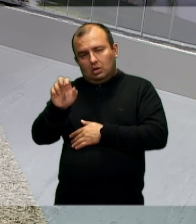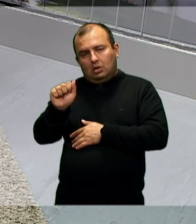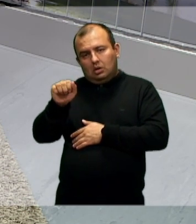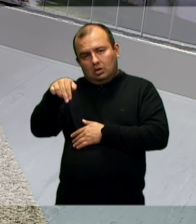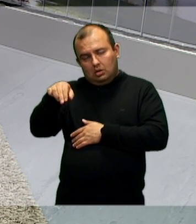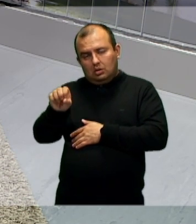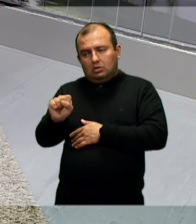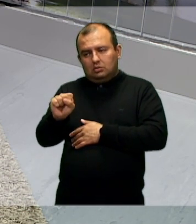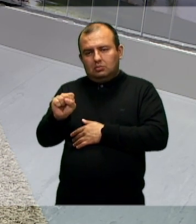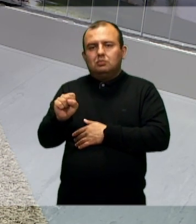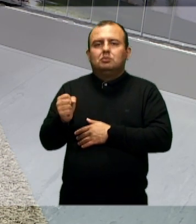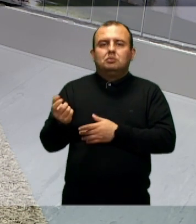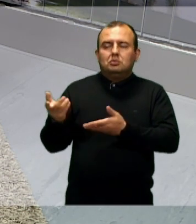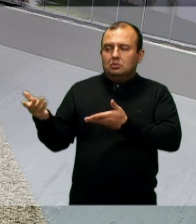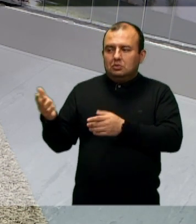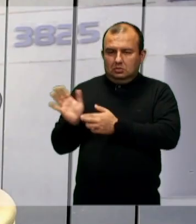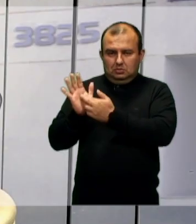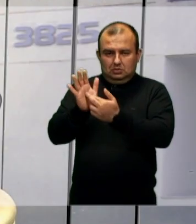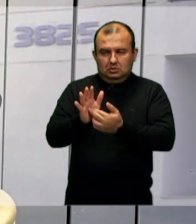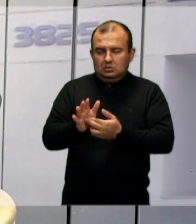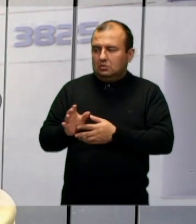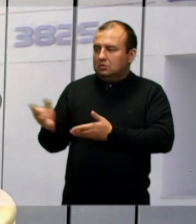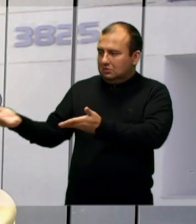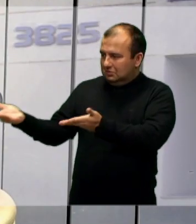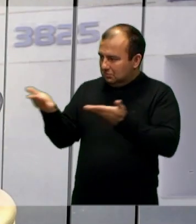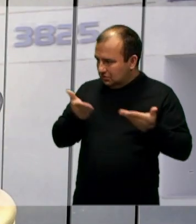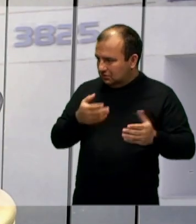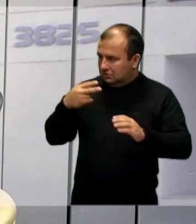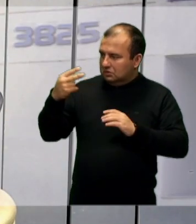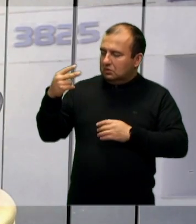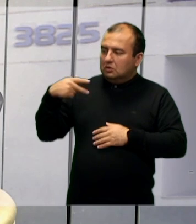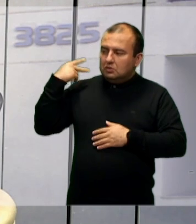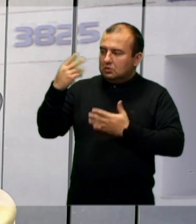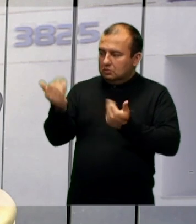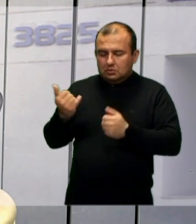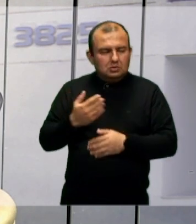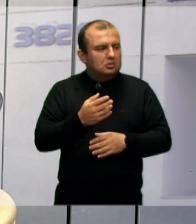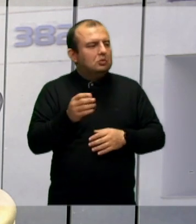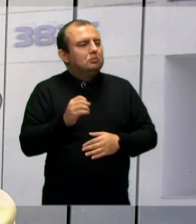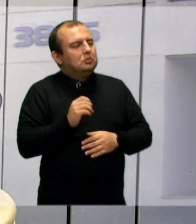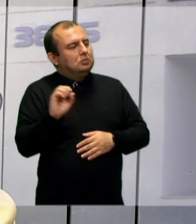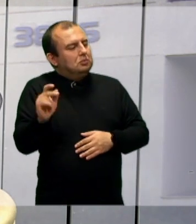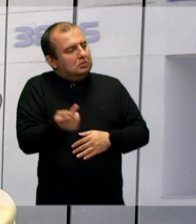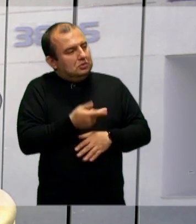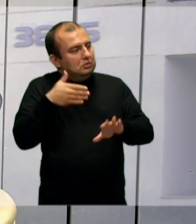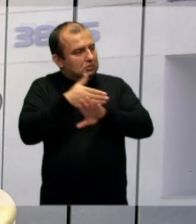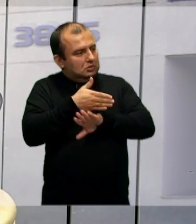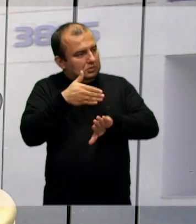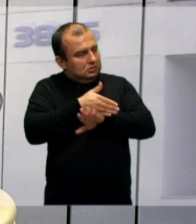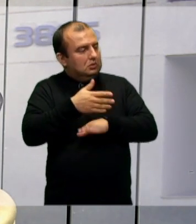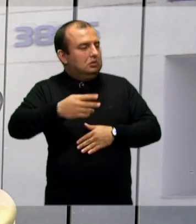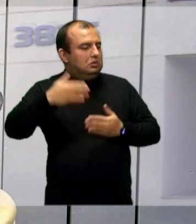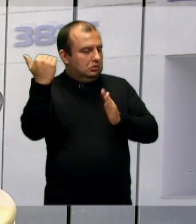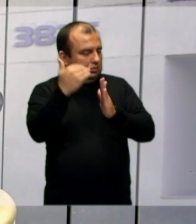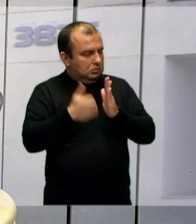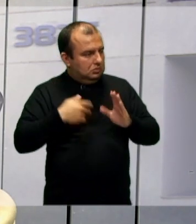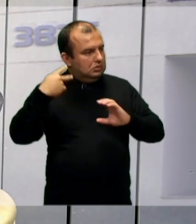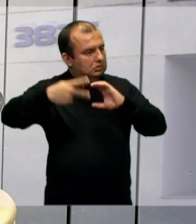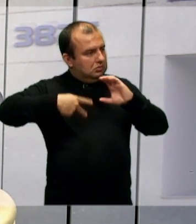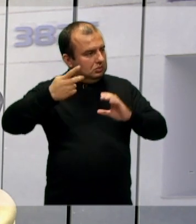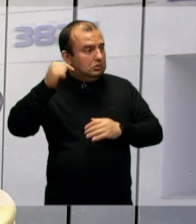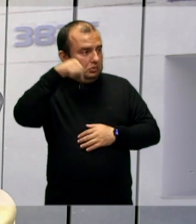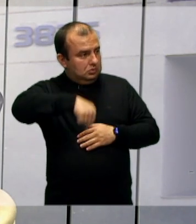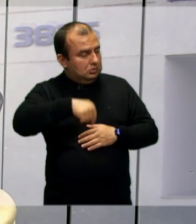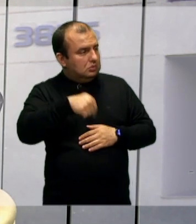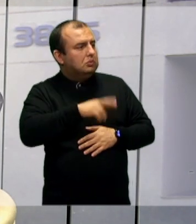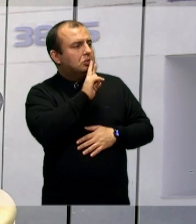Vereador Mirim. Boa tarde Maurício, é uma grande oportunidade estar participando desse programa da Câmara de Vereadores. Eu estou